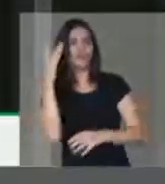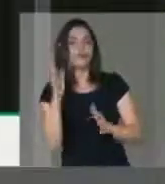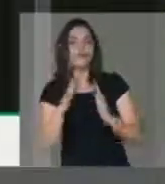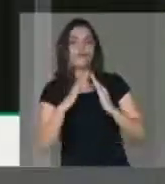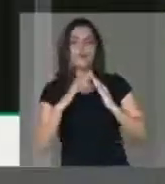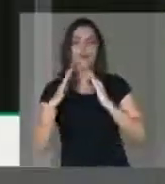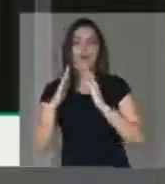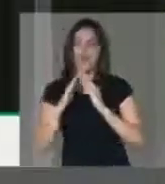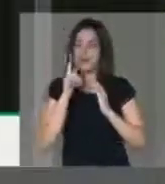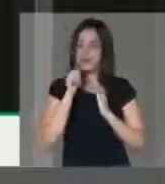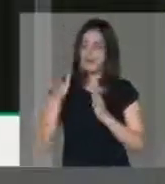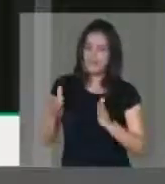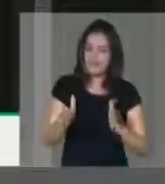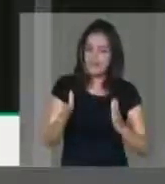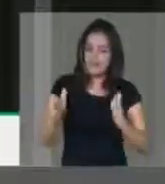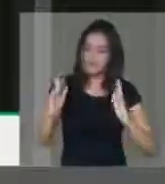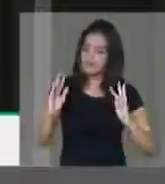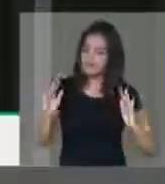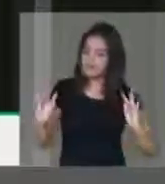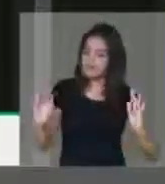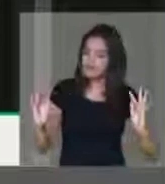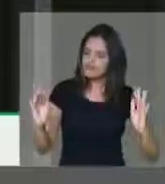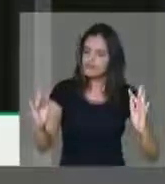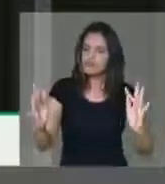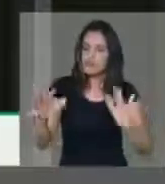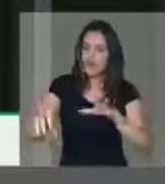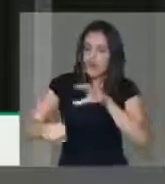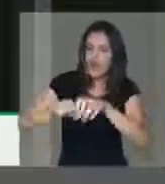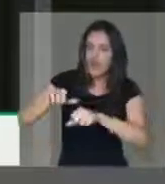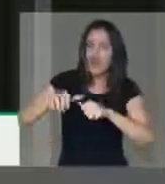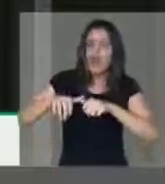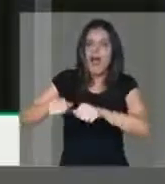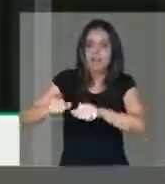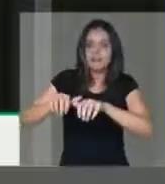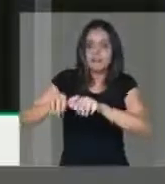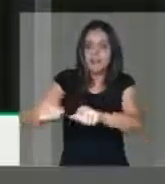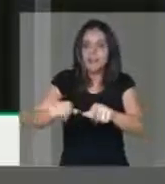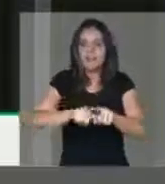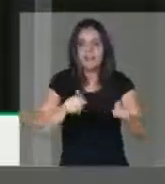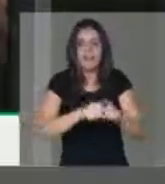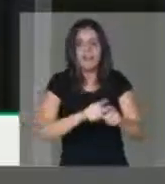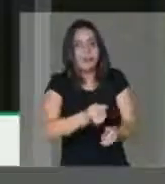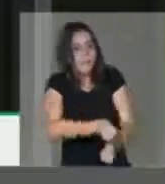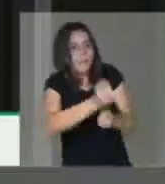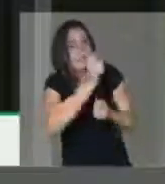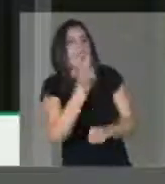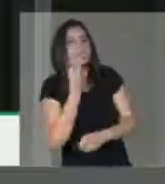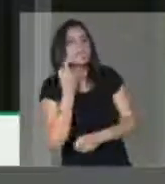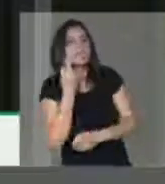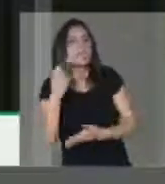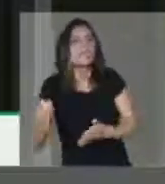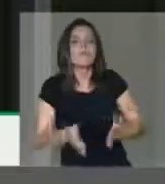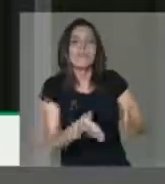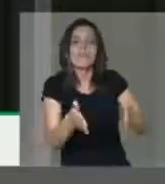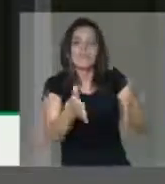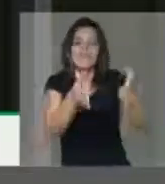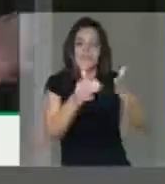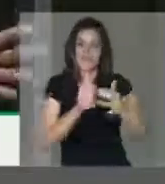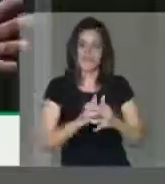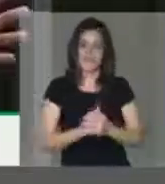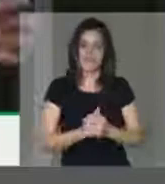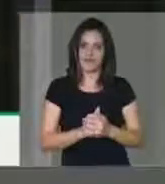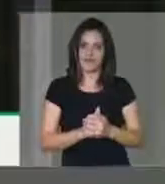pescadores, coletadores de açaí, me deixou com muita alegria. Senhor presidente, só um minutinho para concluir. Nós tivemos então